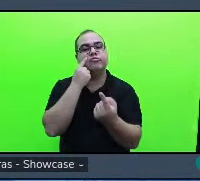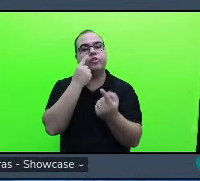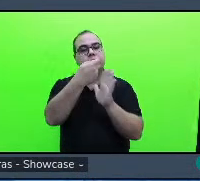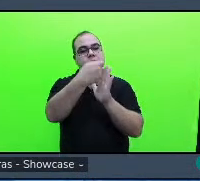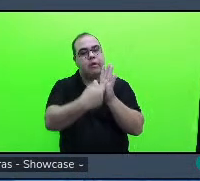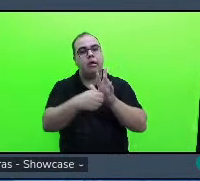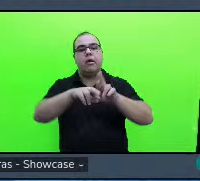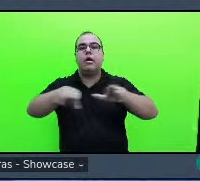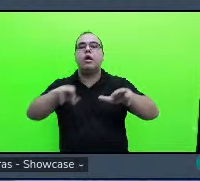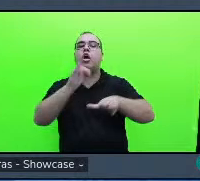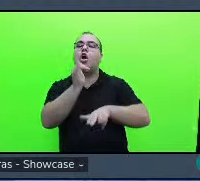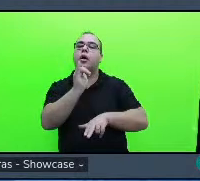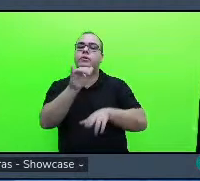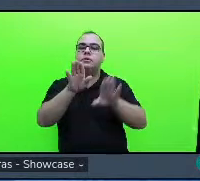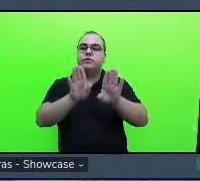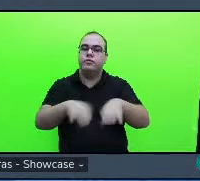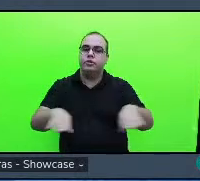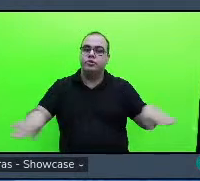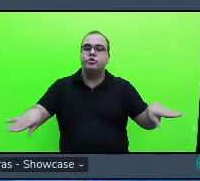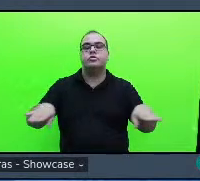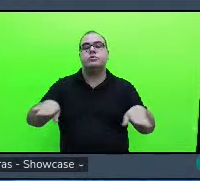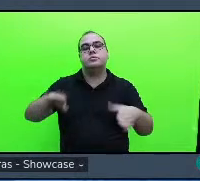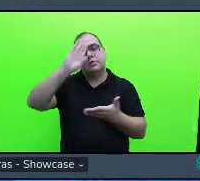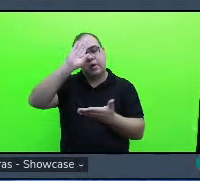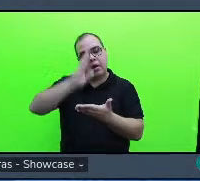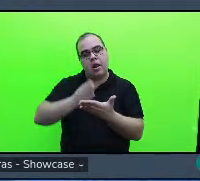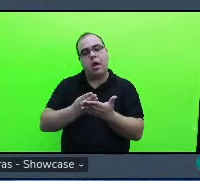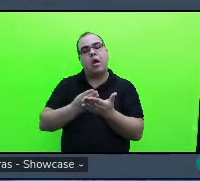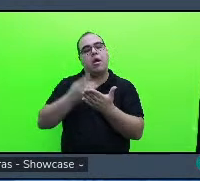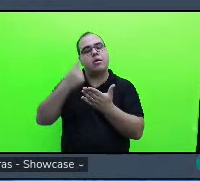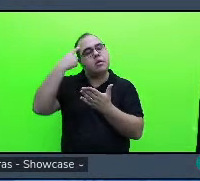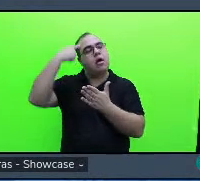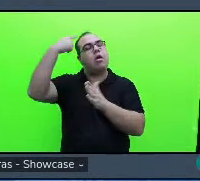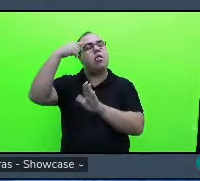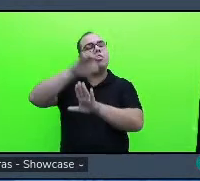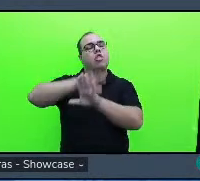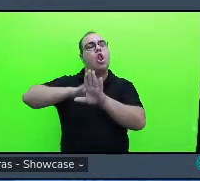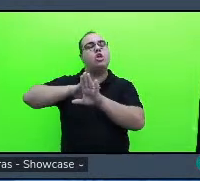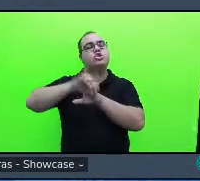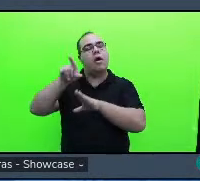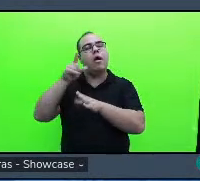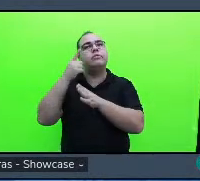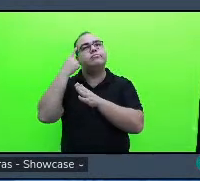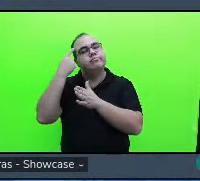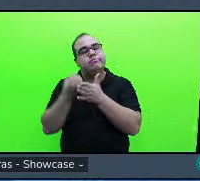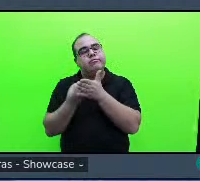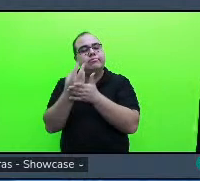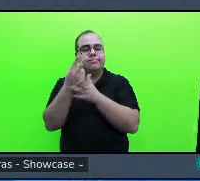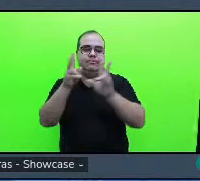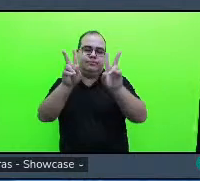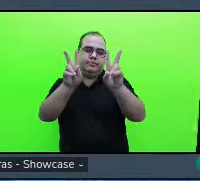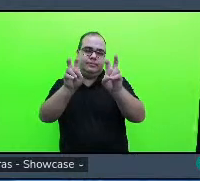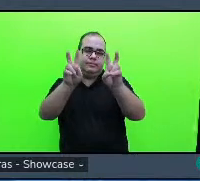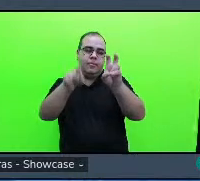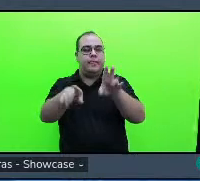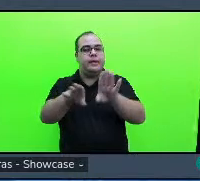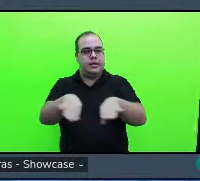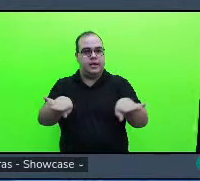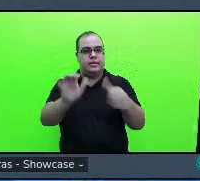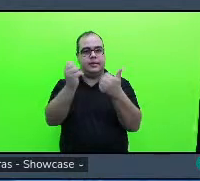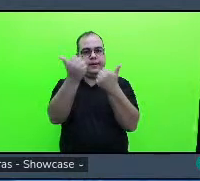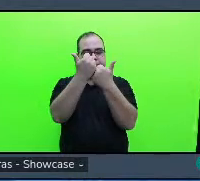infantis nas crenças ideologias que ele está criando entre aspas né naquelas crianças